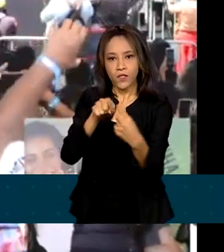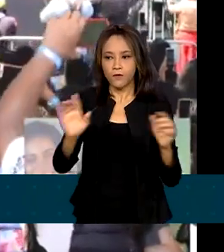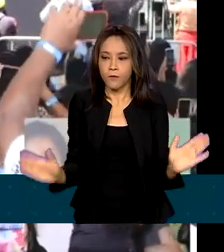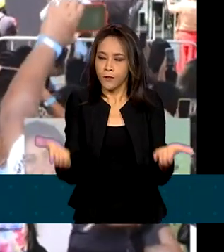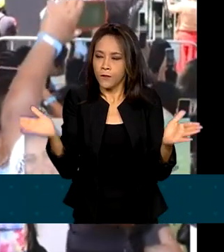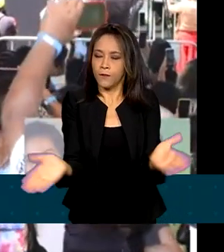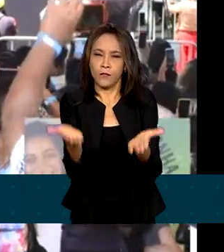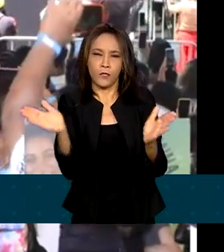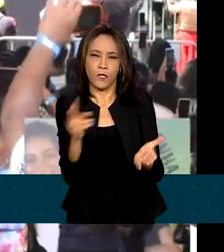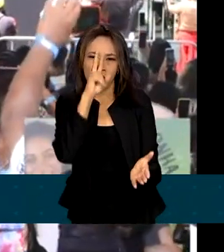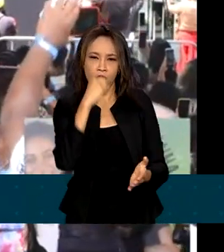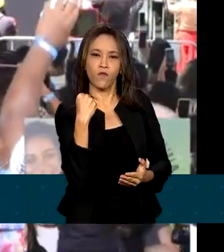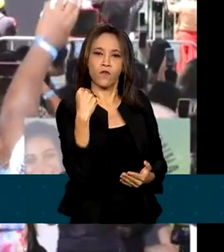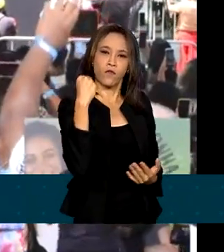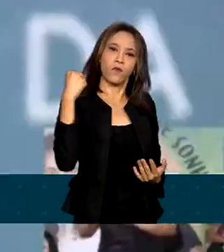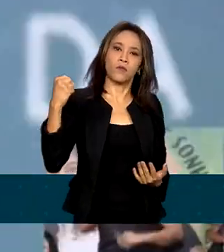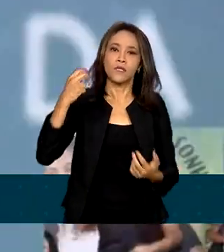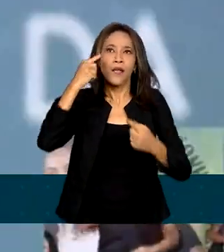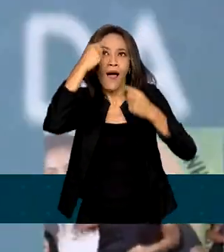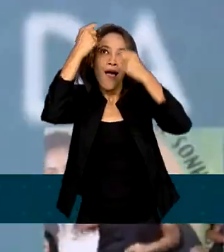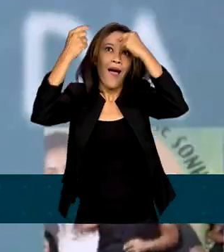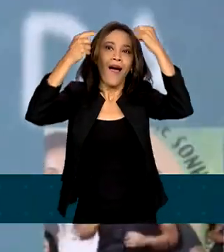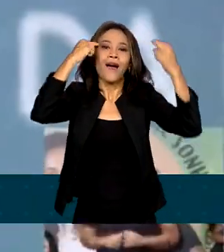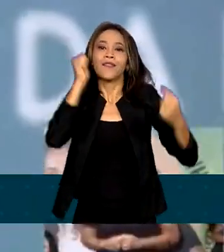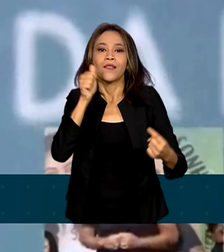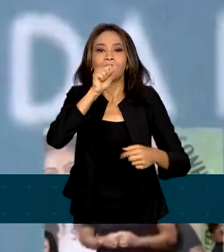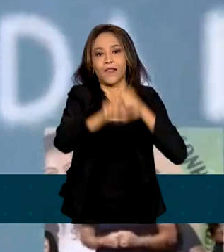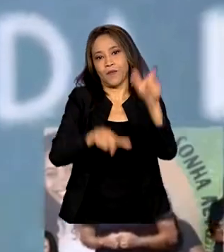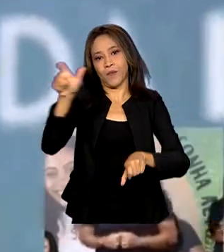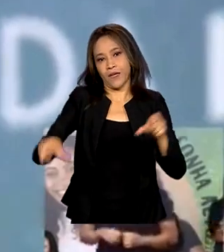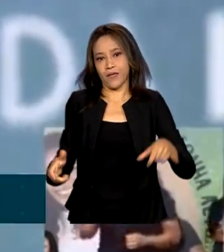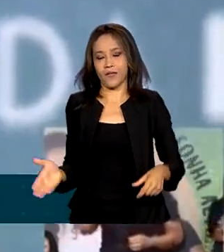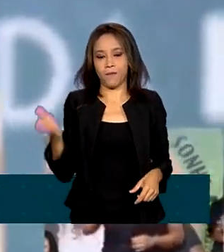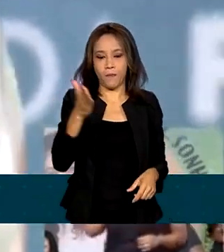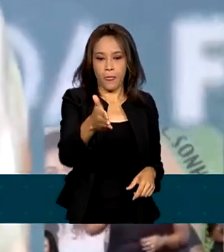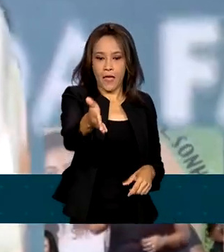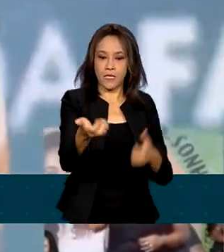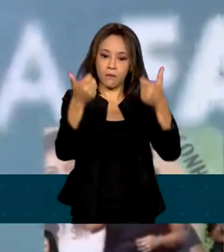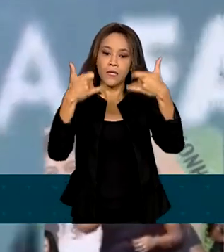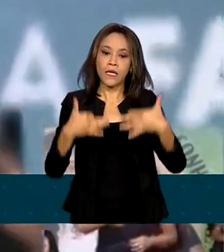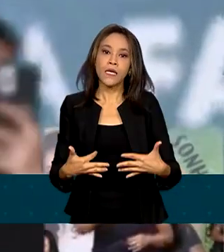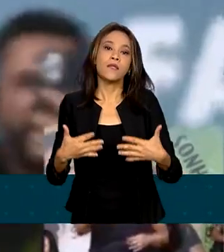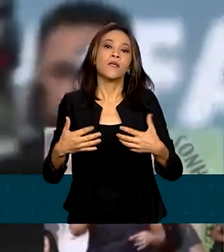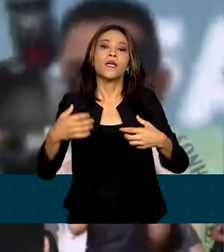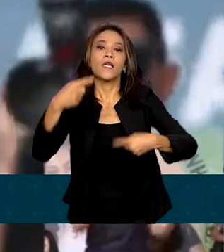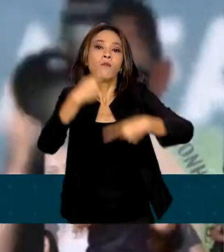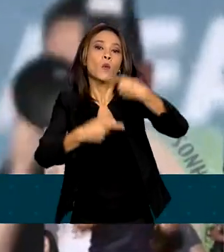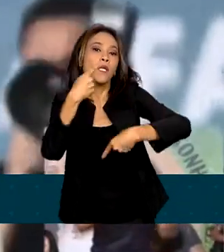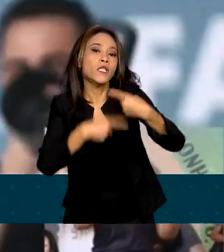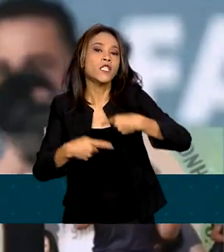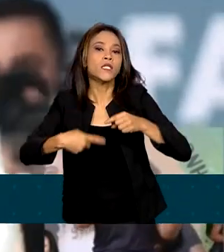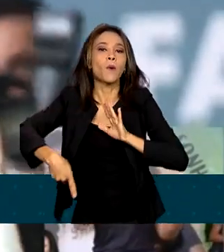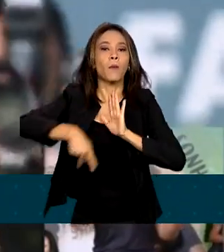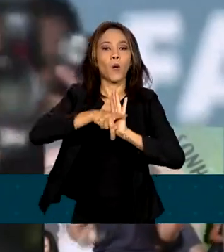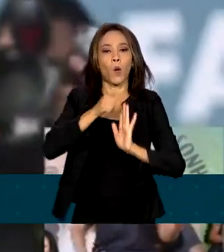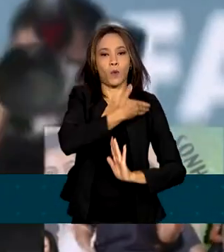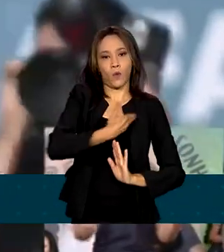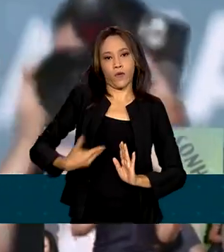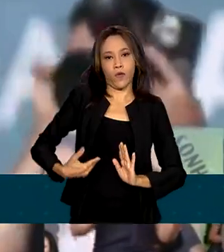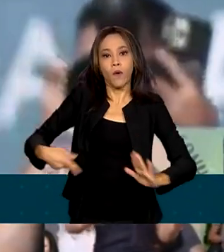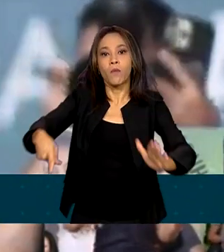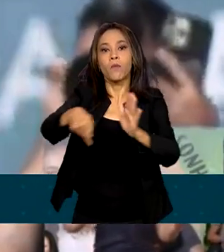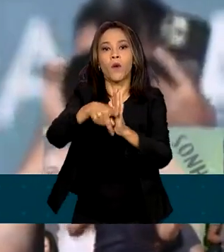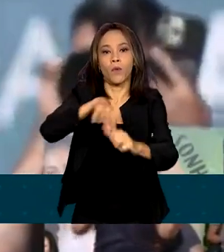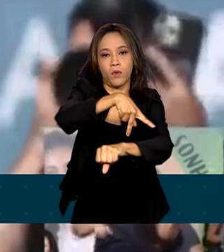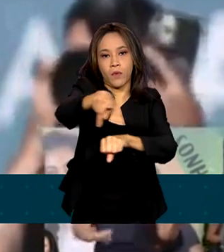e na criatividade das mulheres. As políticas públicas, elas não são feitas por um governo, elas são políticas de Estado e